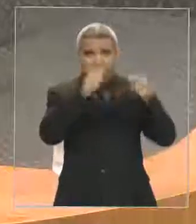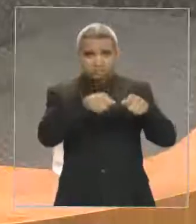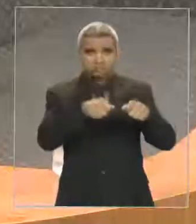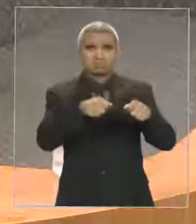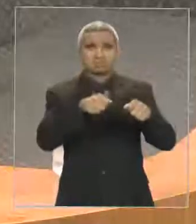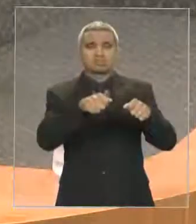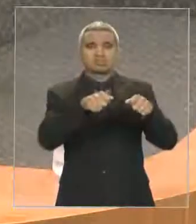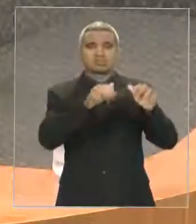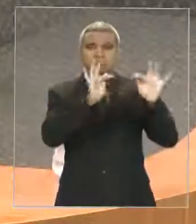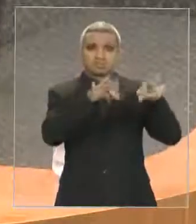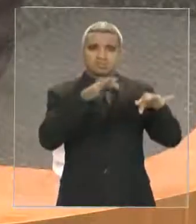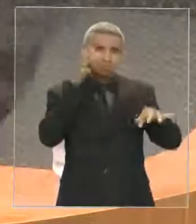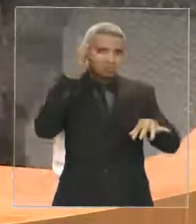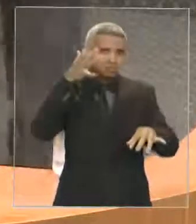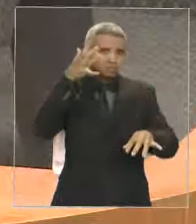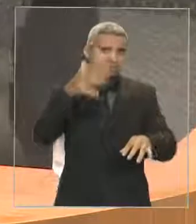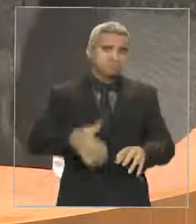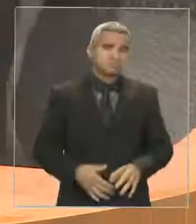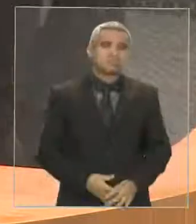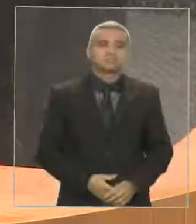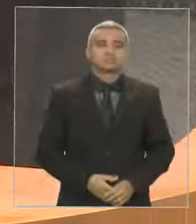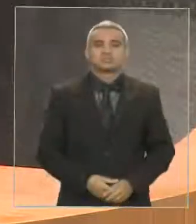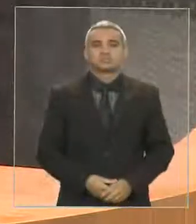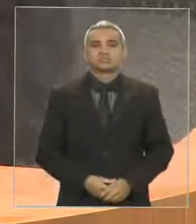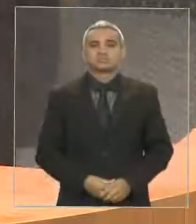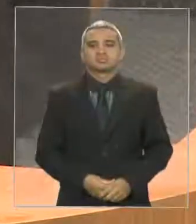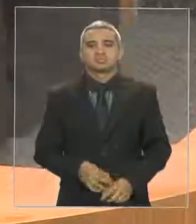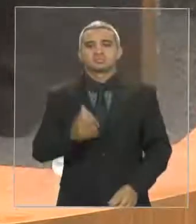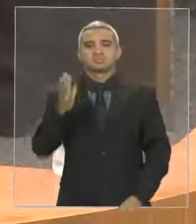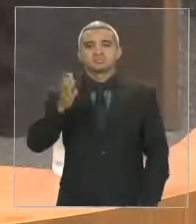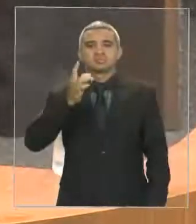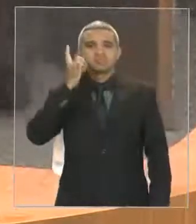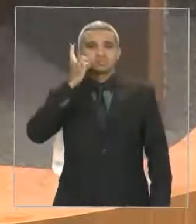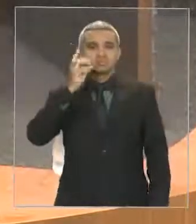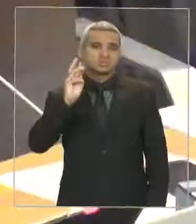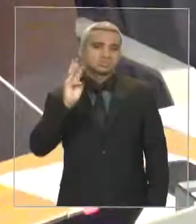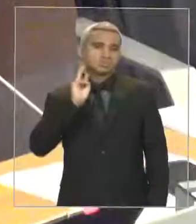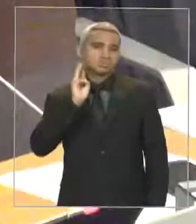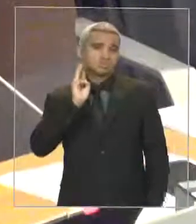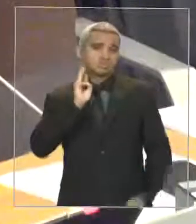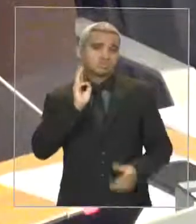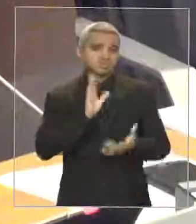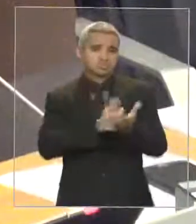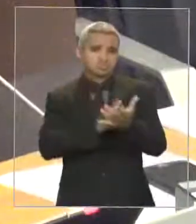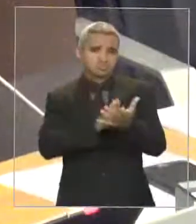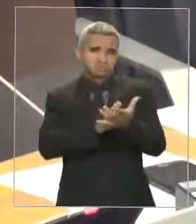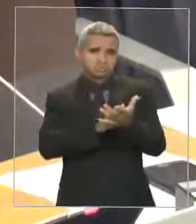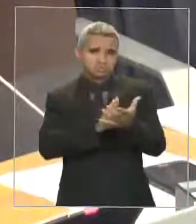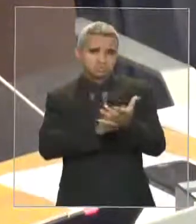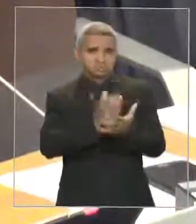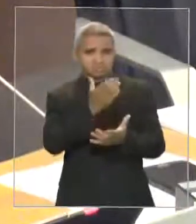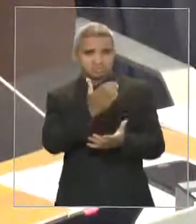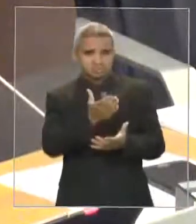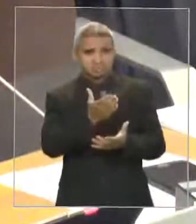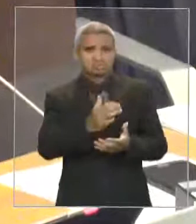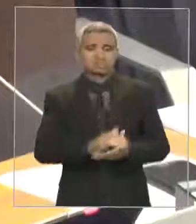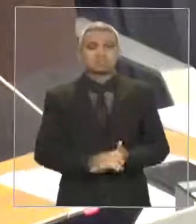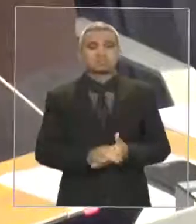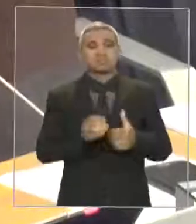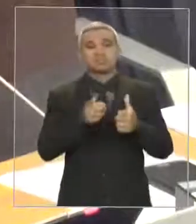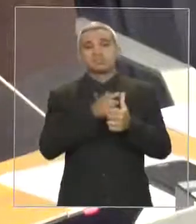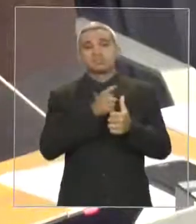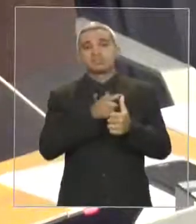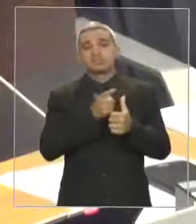iniciativa, pelo requerimento. Primeiro dizer que não quero acreditar que essa casa vai negar esse seu pedido de informação. Uma informação